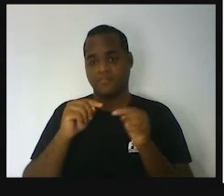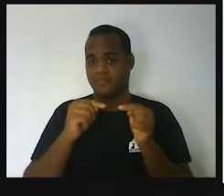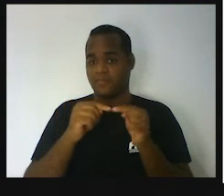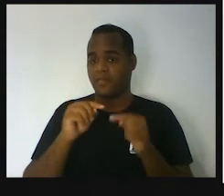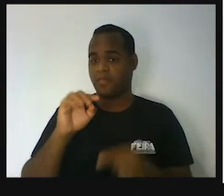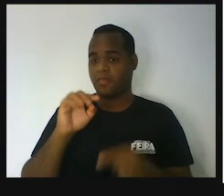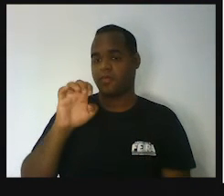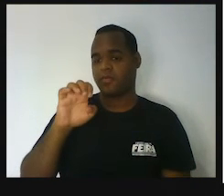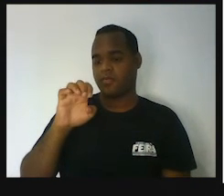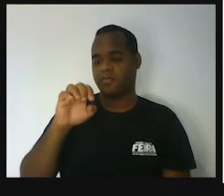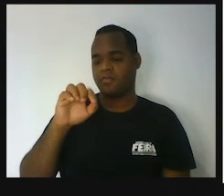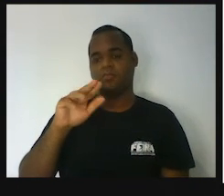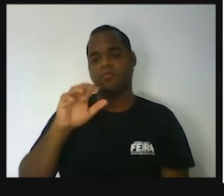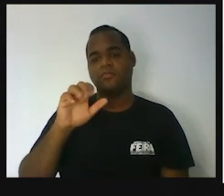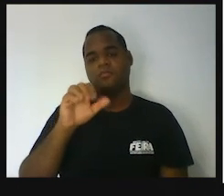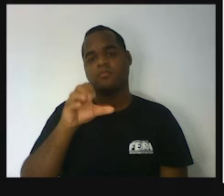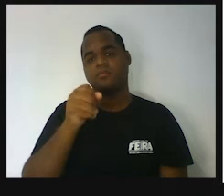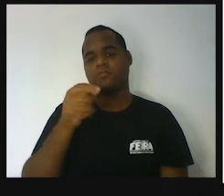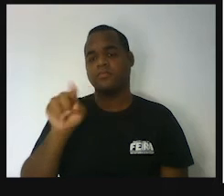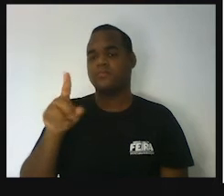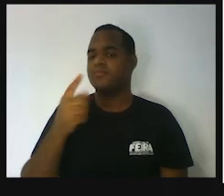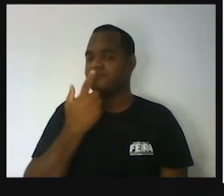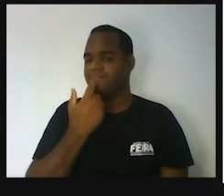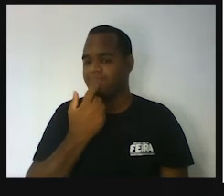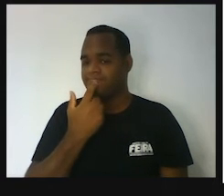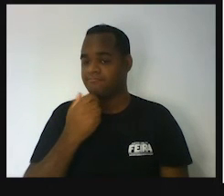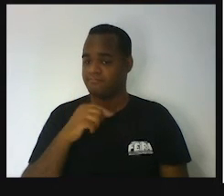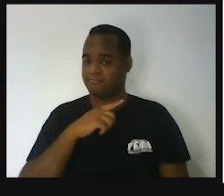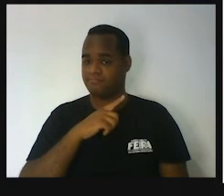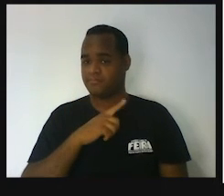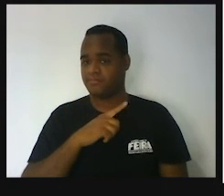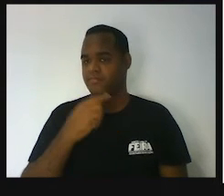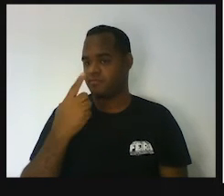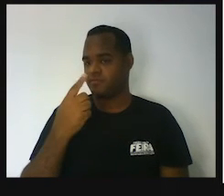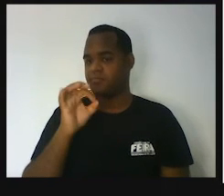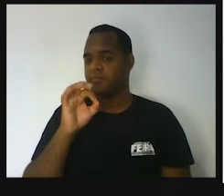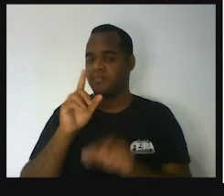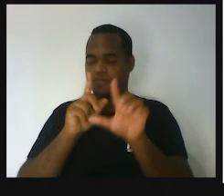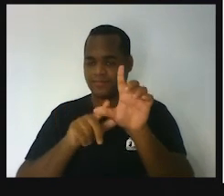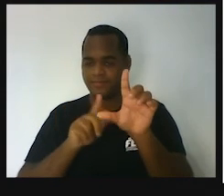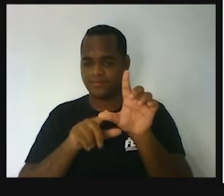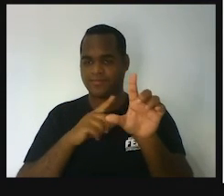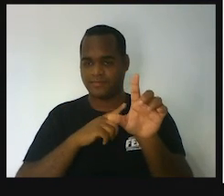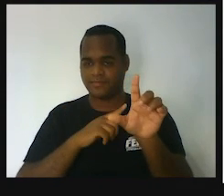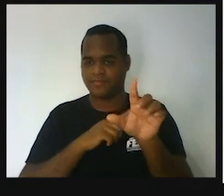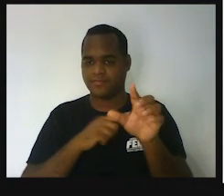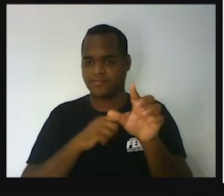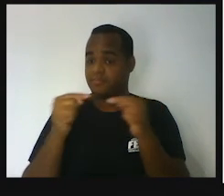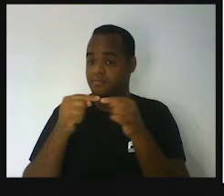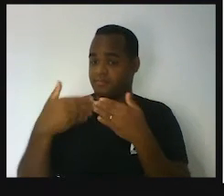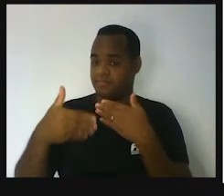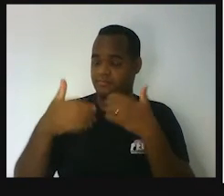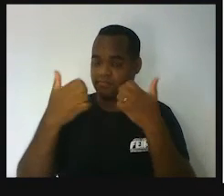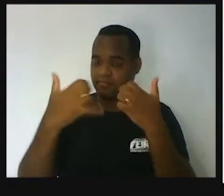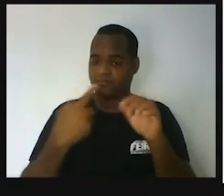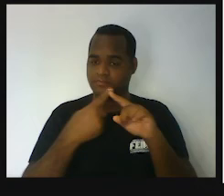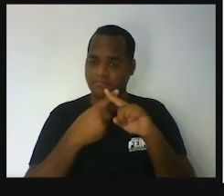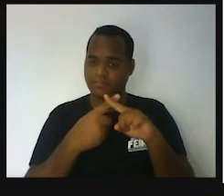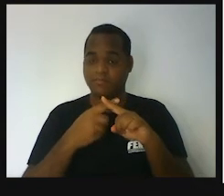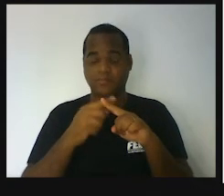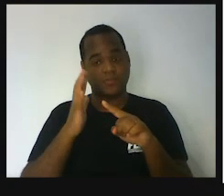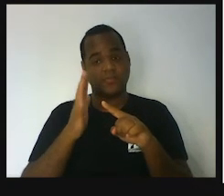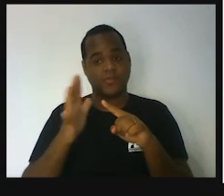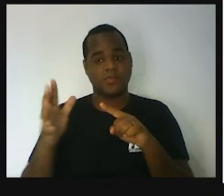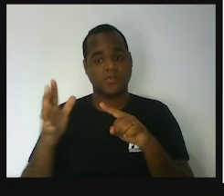e só tem, na vermelhinha ali, uma incógnita, uma letra só, ela é a incógnita x. Já na